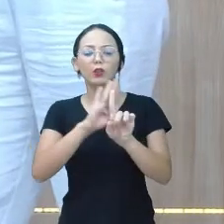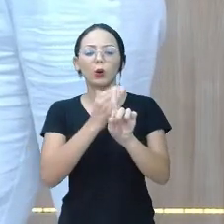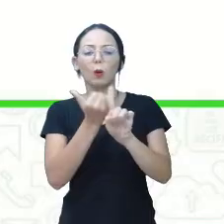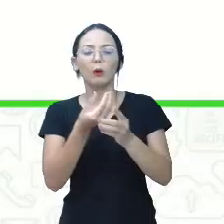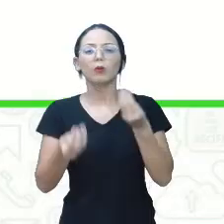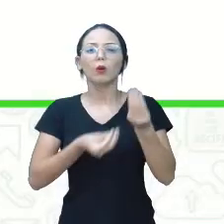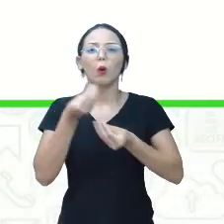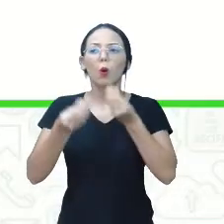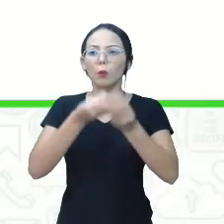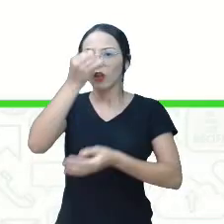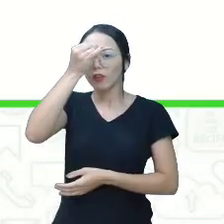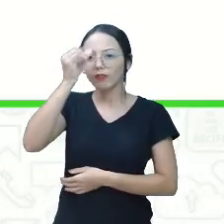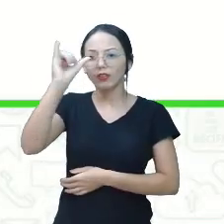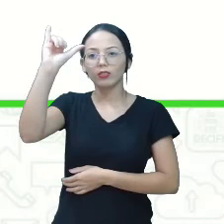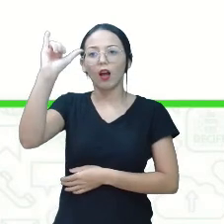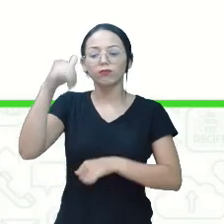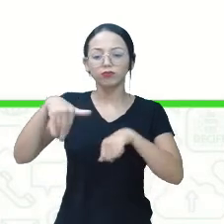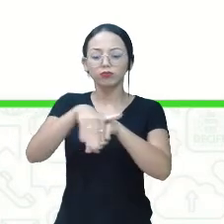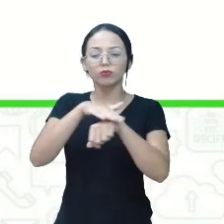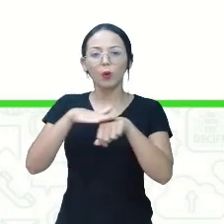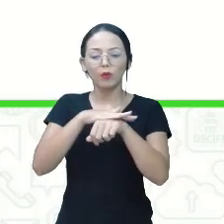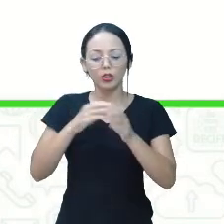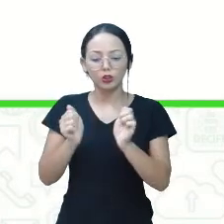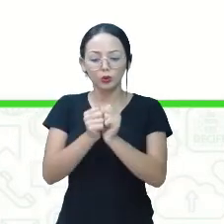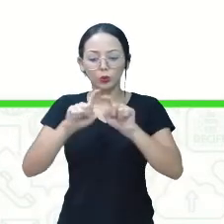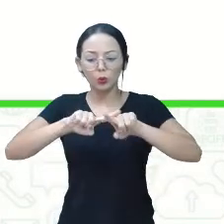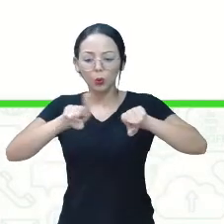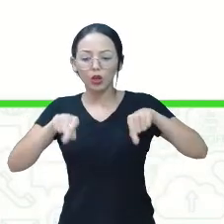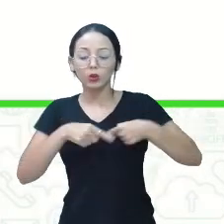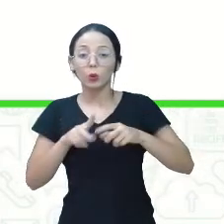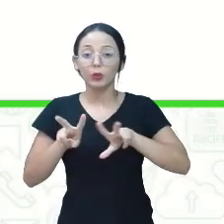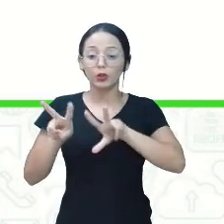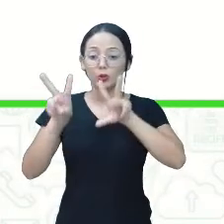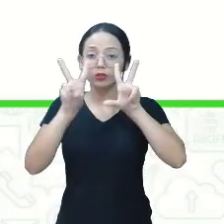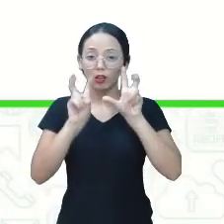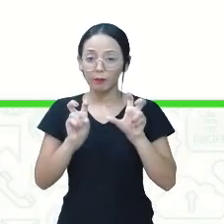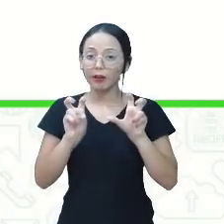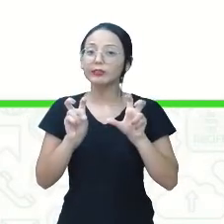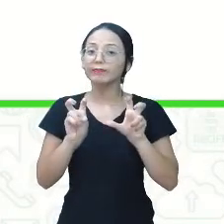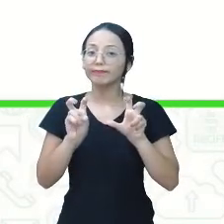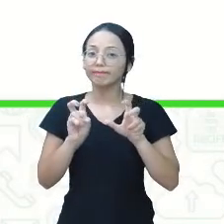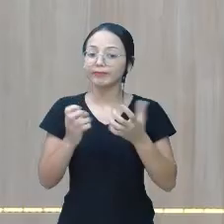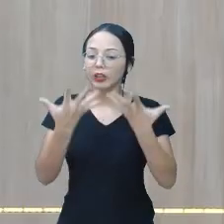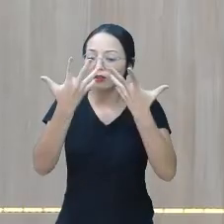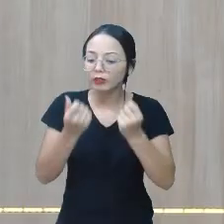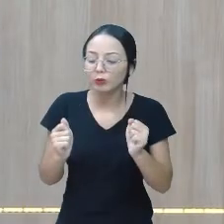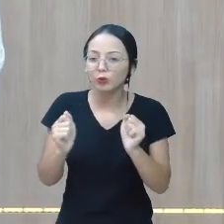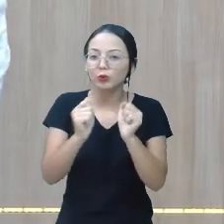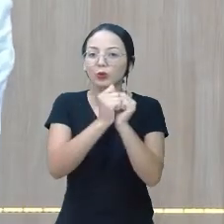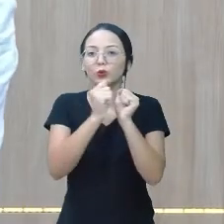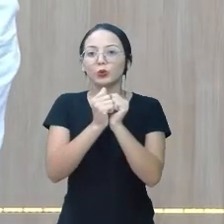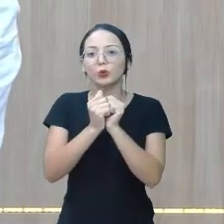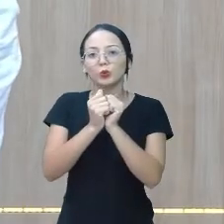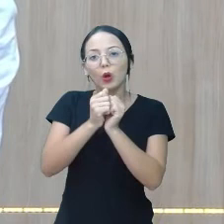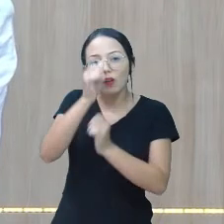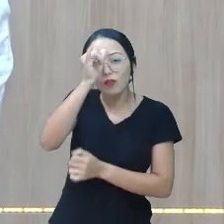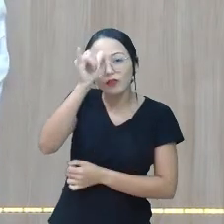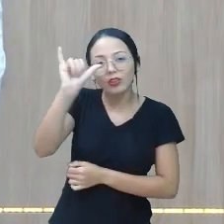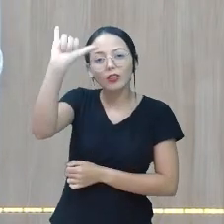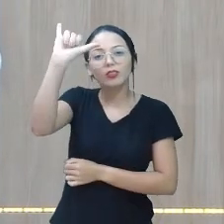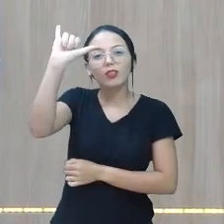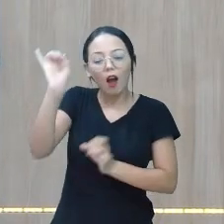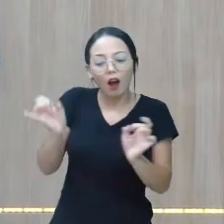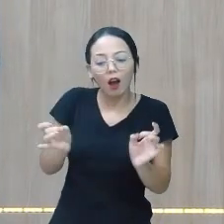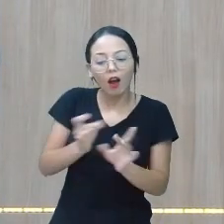esse fenômeno. Converse com a turma sobre este tema. Vamos juntos combater, vamos